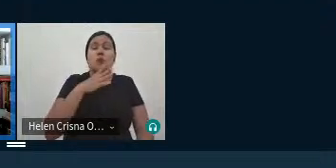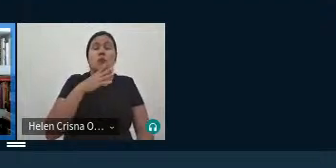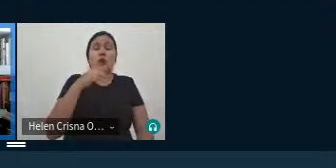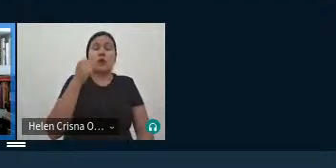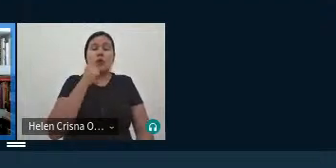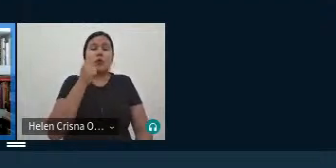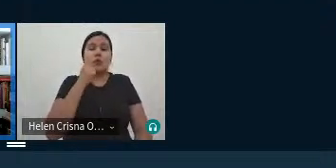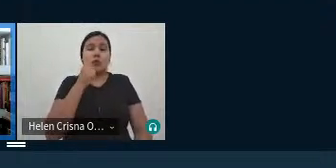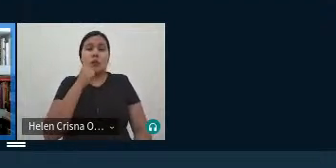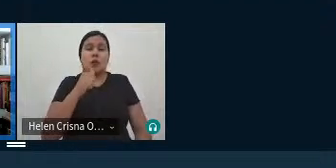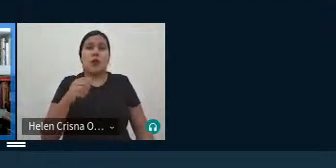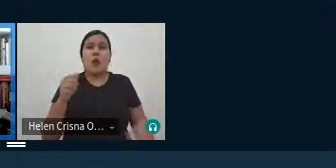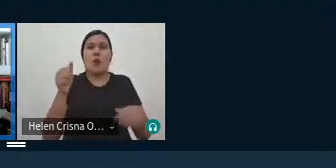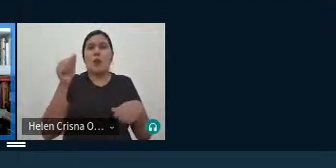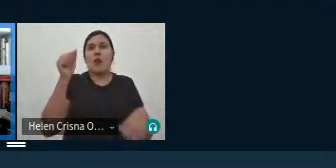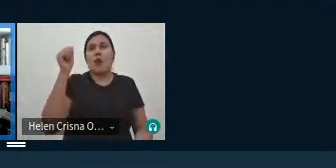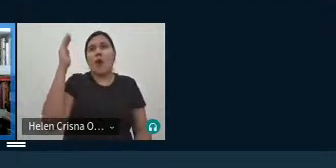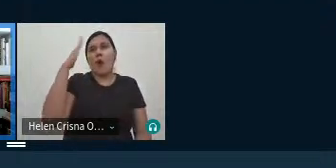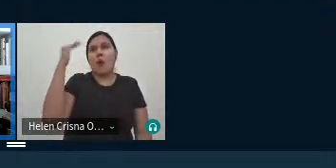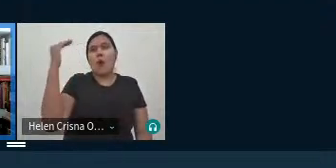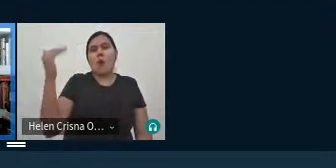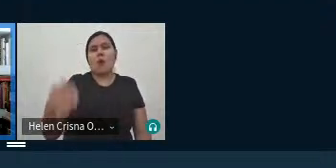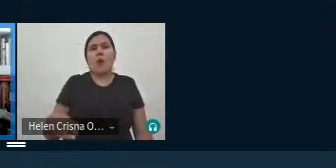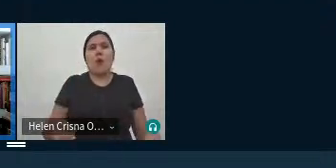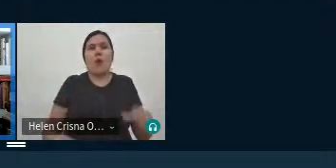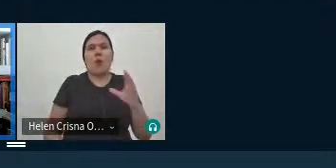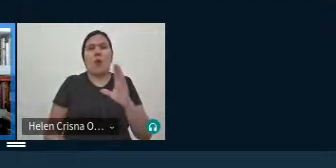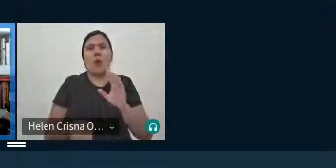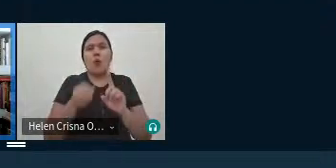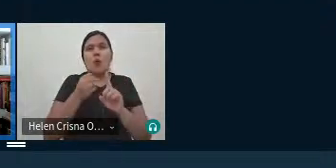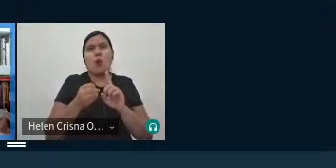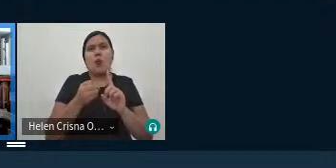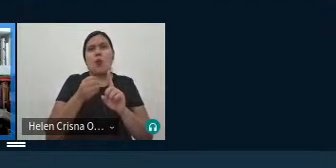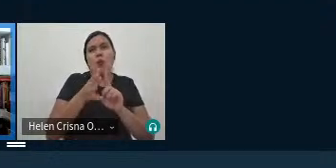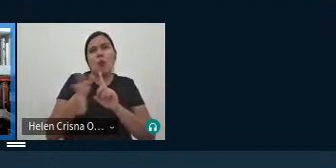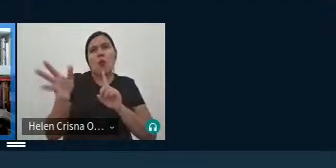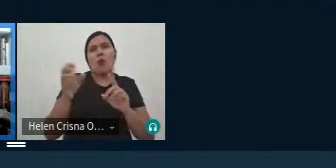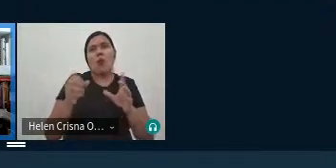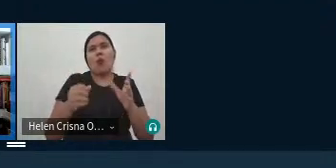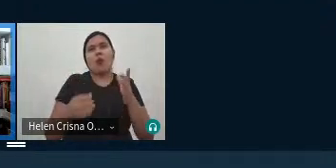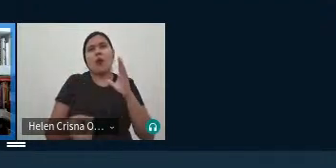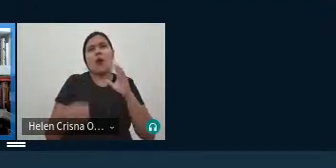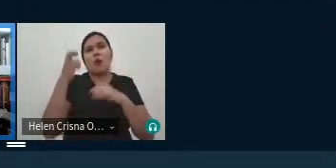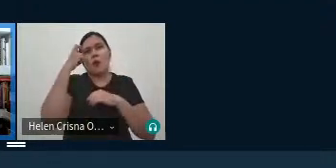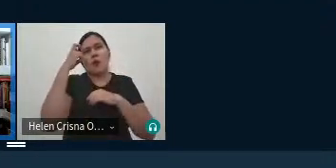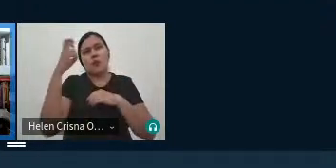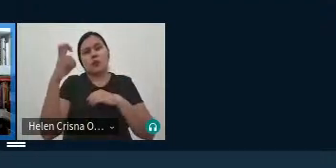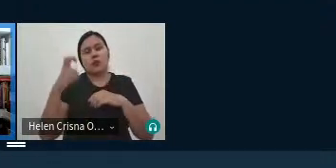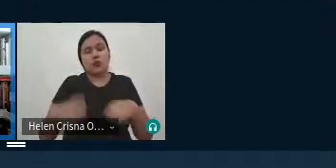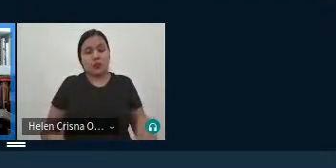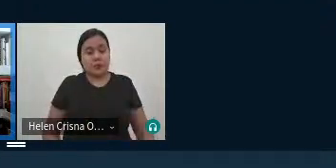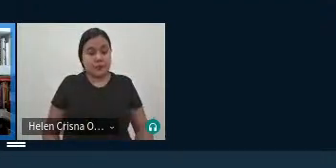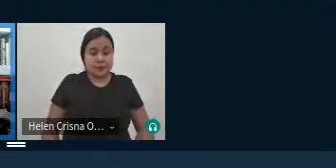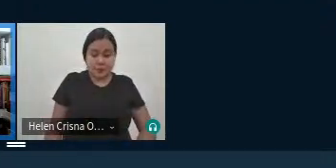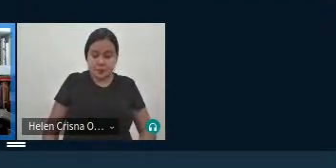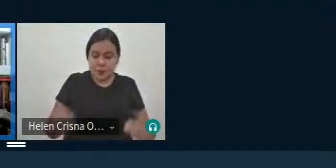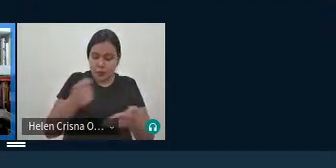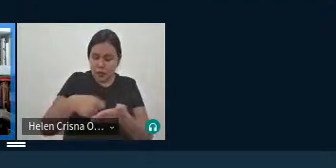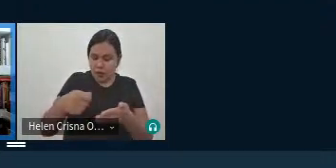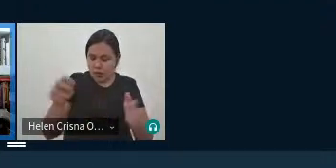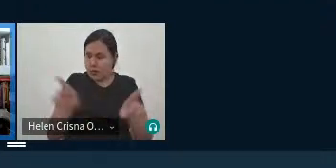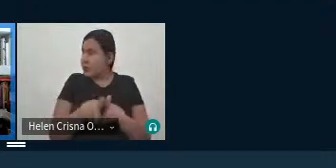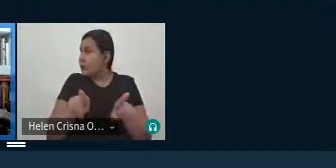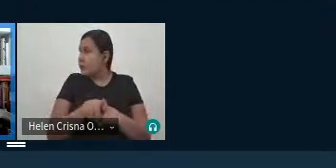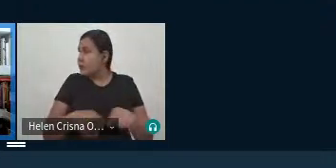atores né influentes na cultura e na escrita né autoras né influentes na cultura e na escrita